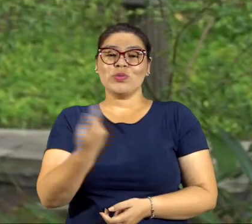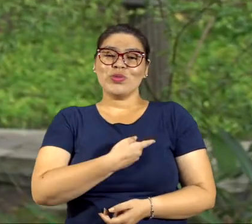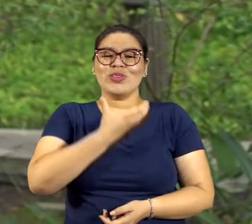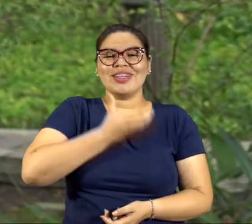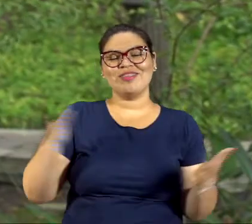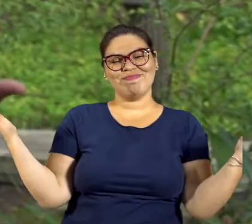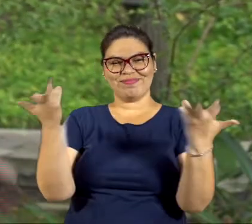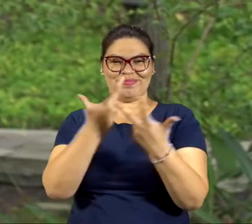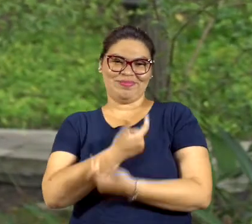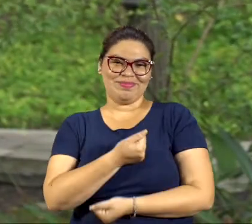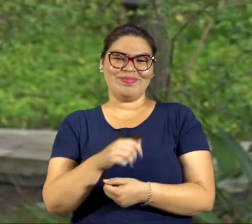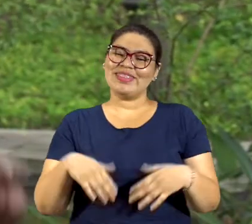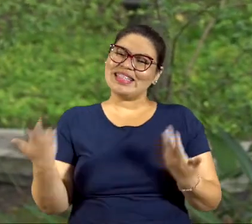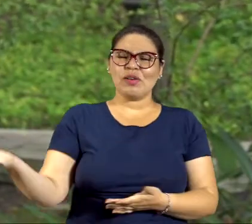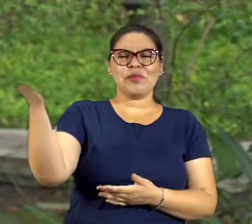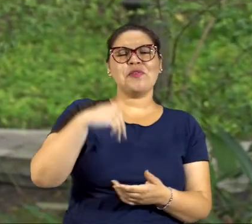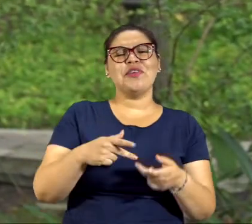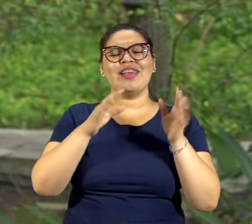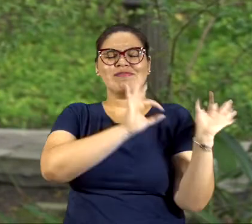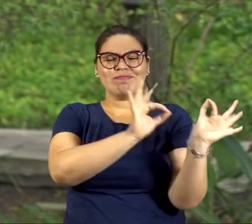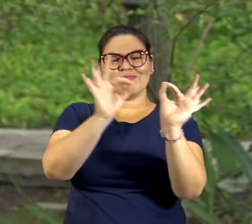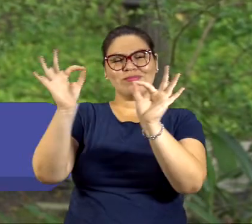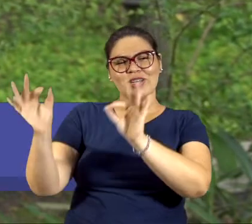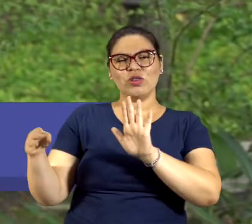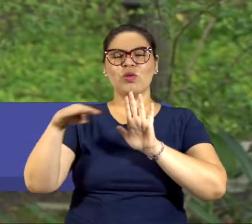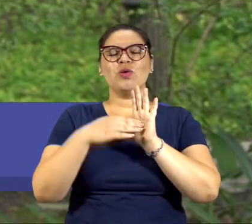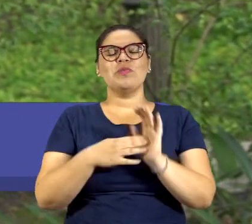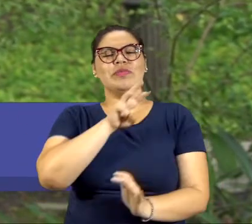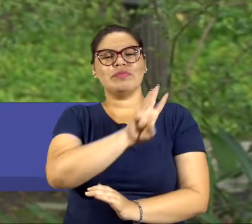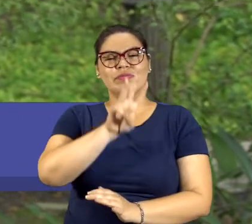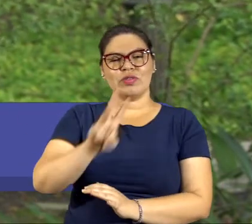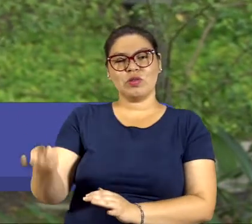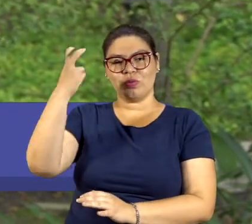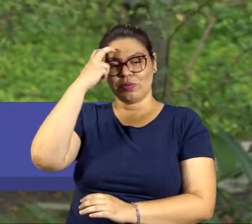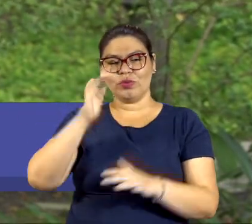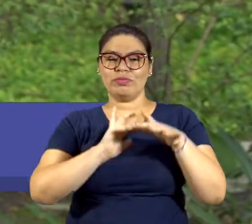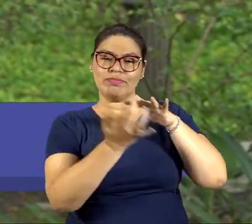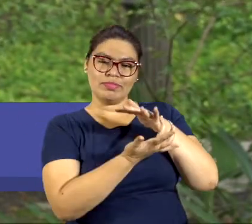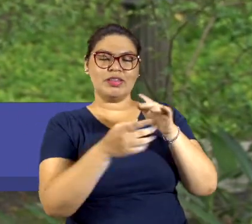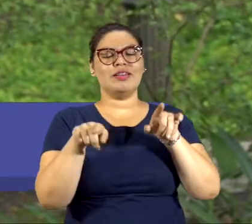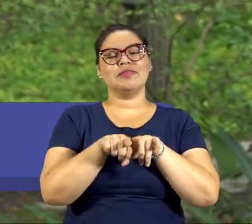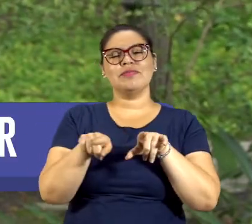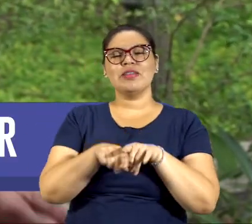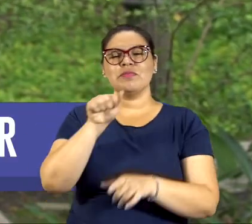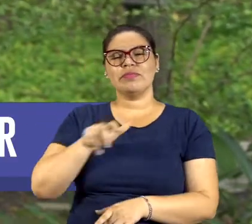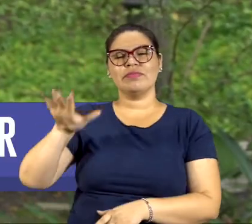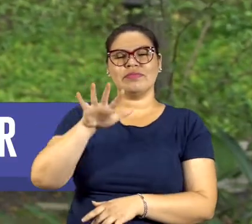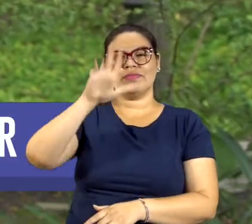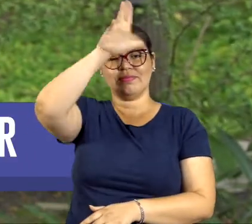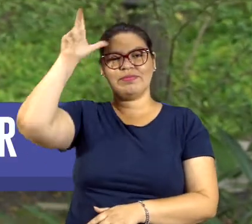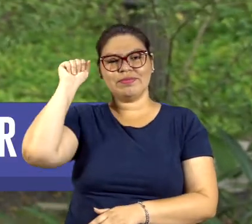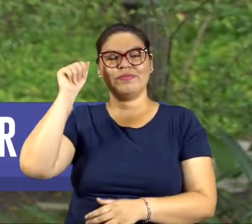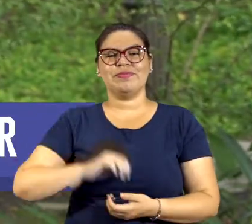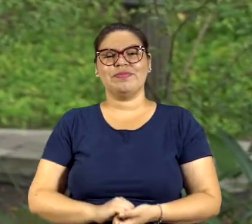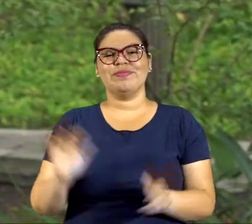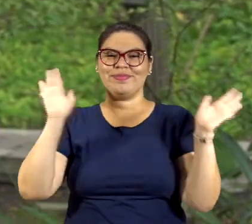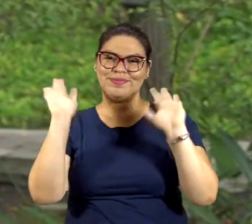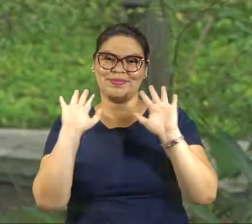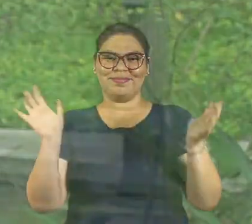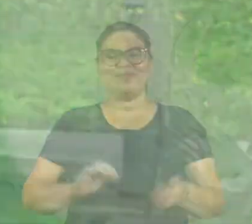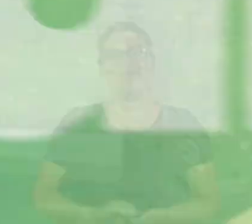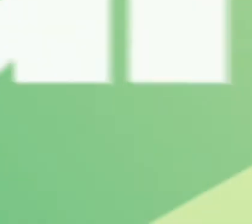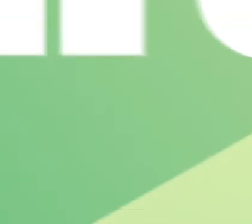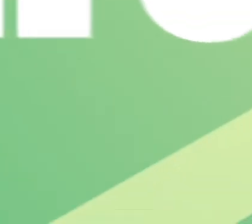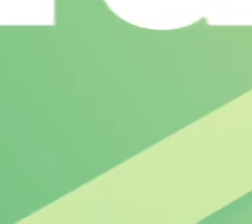O nosso Natal está incrível, né? Então vem com a gente, acompanha tudo pelo Arroba Cultura do AM, Portal da Cultura e Agência Amazonas. Tchau!